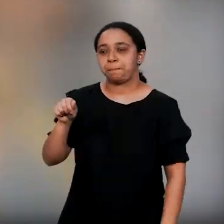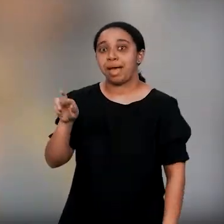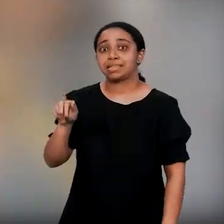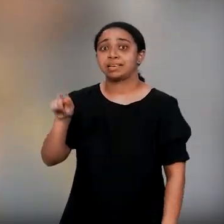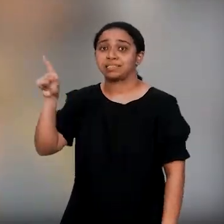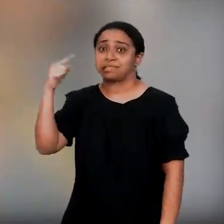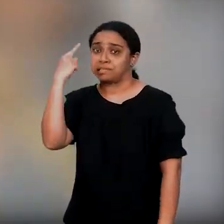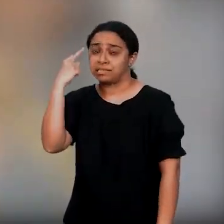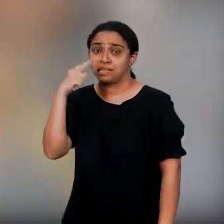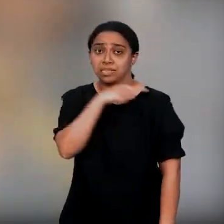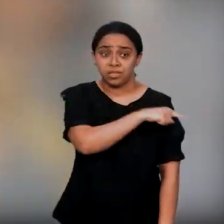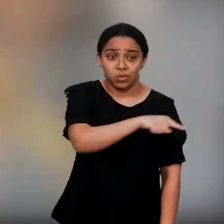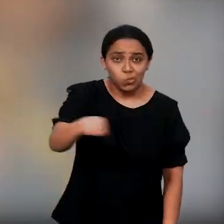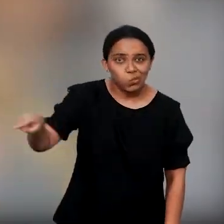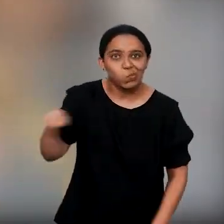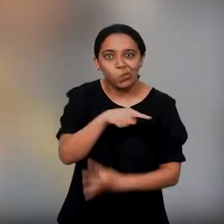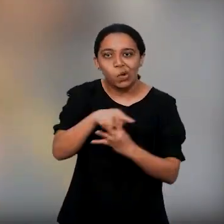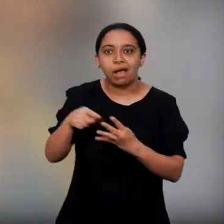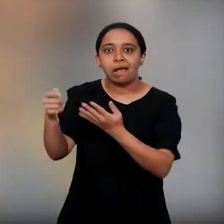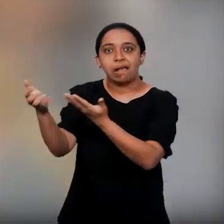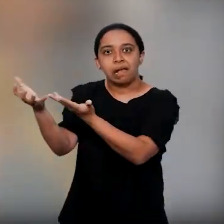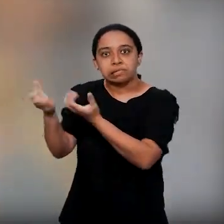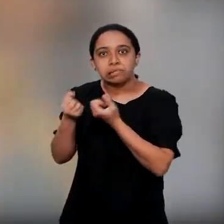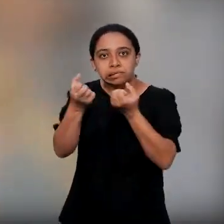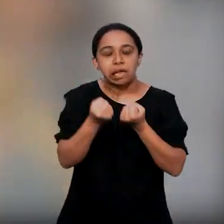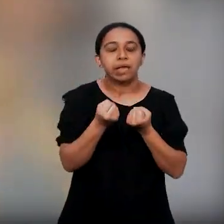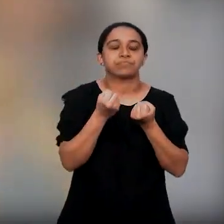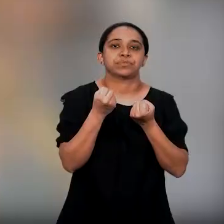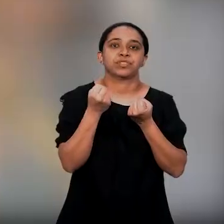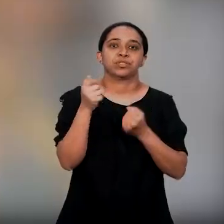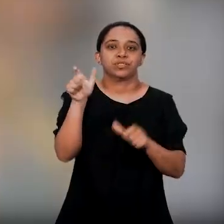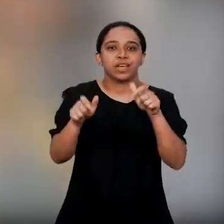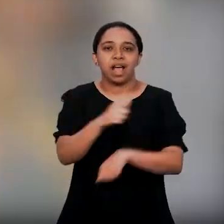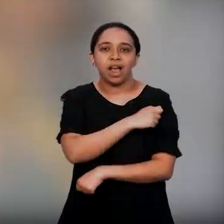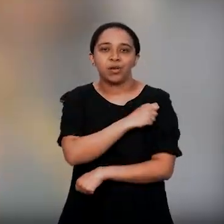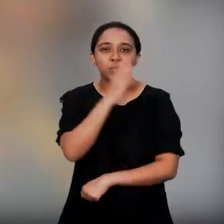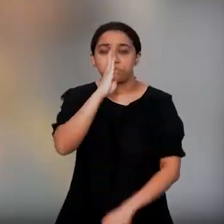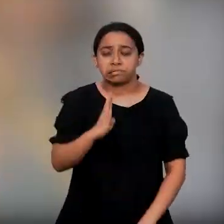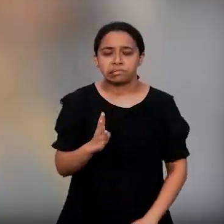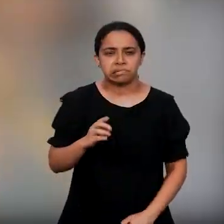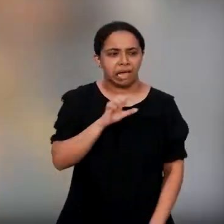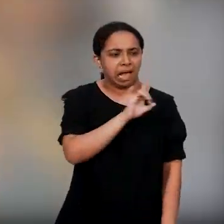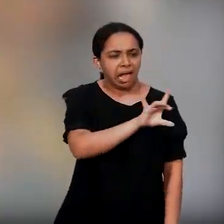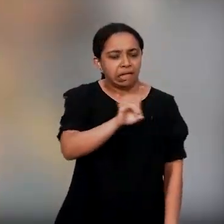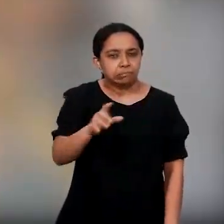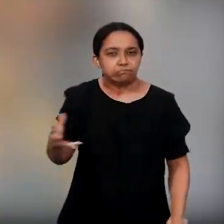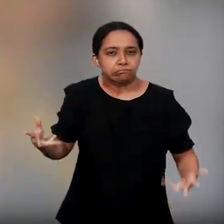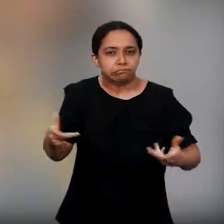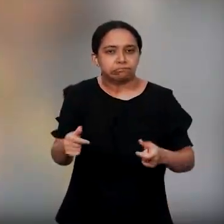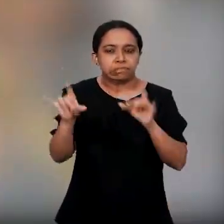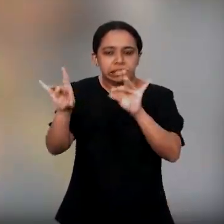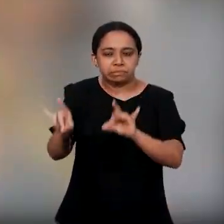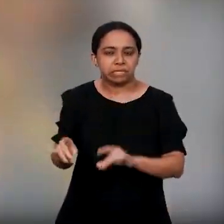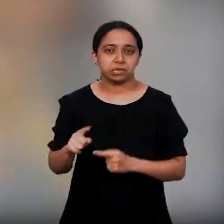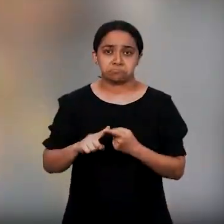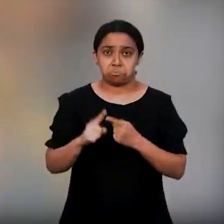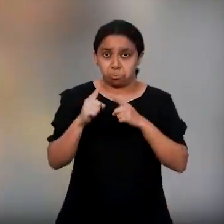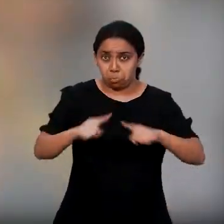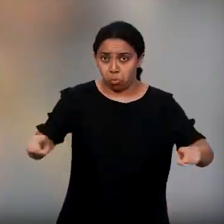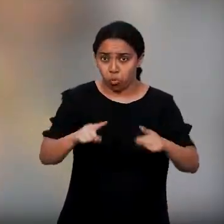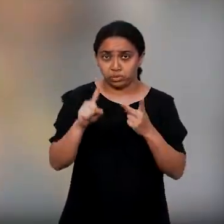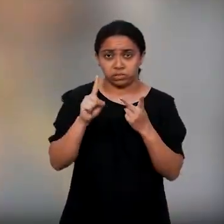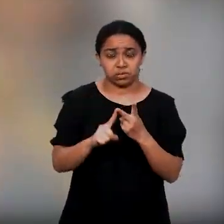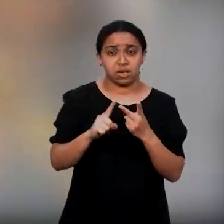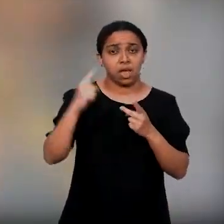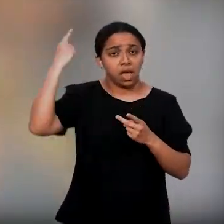e a cidade de Madri, na Espanha, que são cidades que recebem muitos estudantes brasileiros e que possuem uma riqueza cultural imensa,